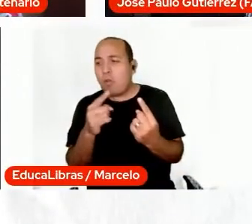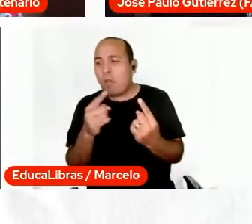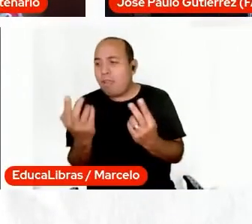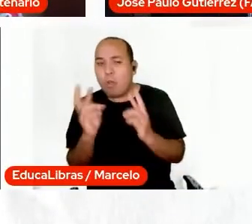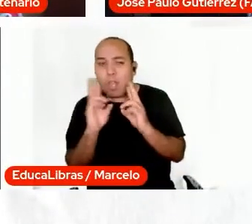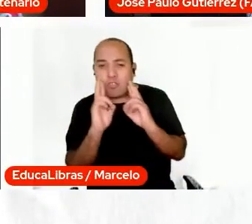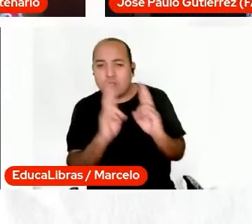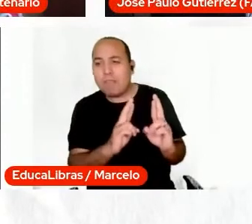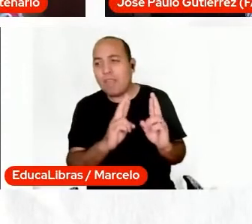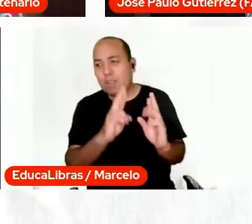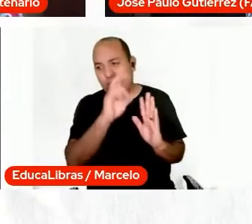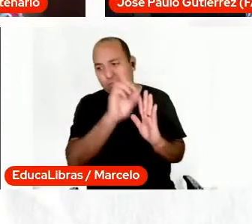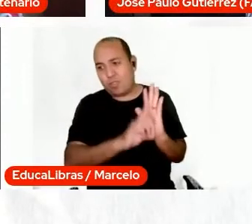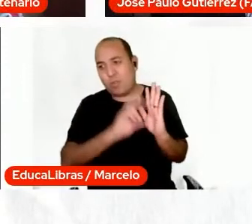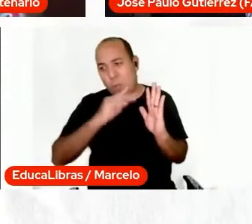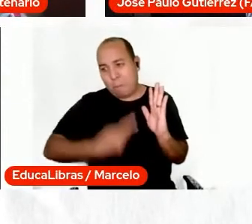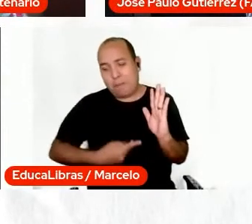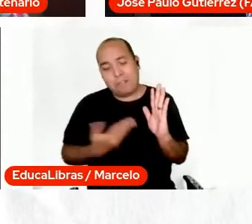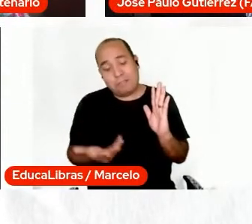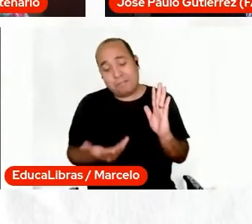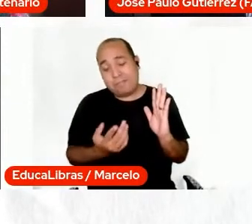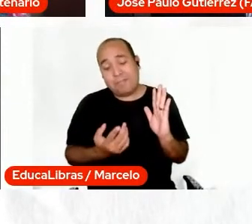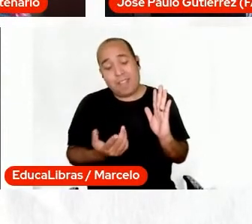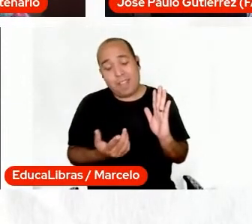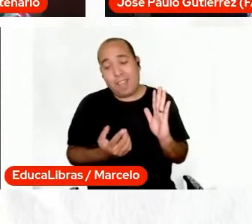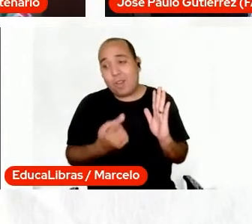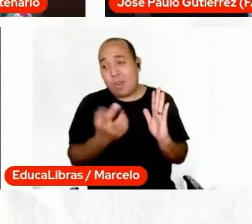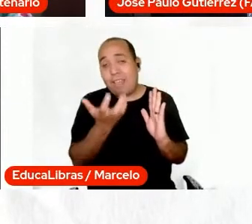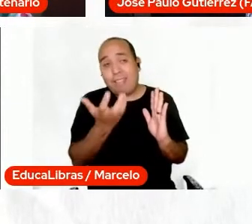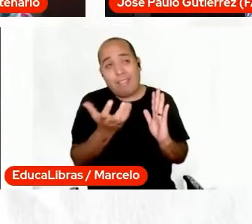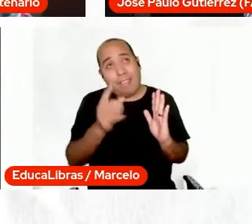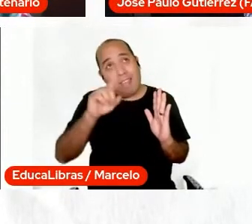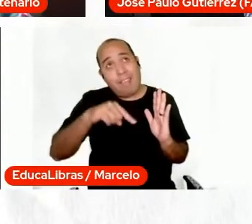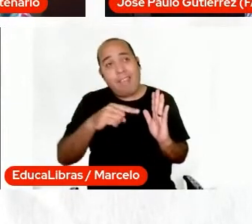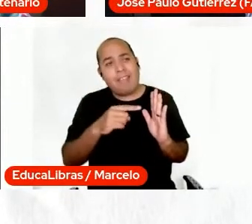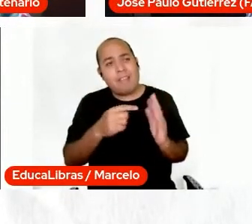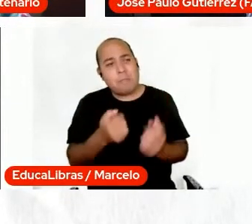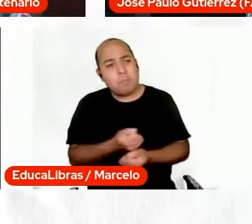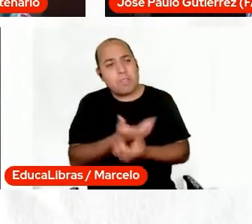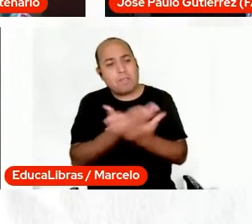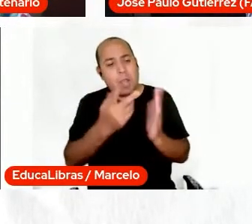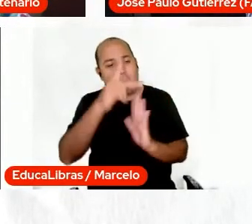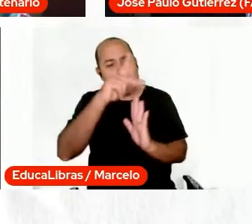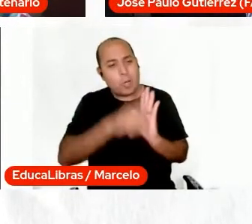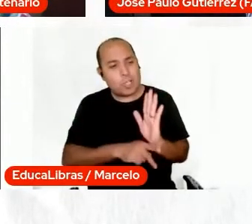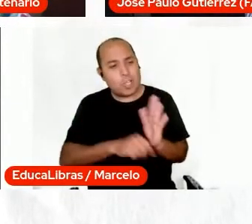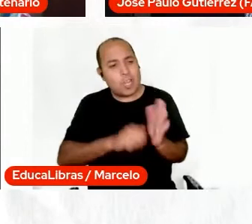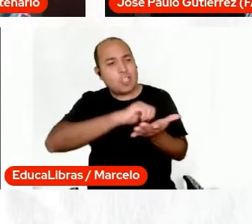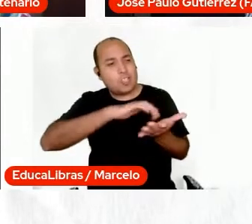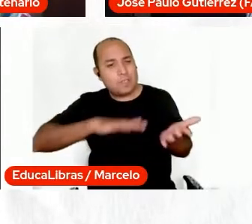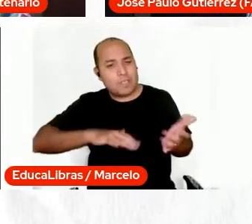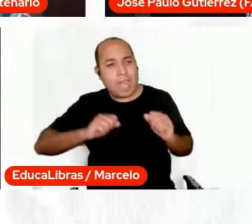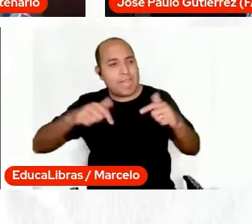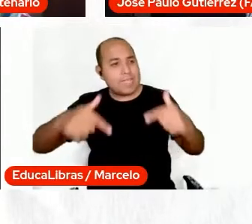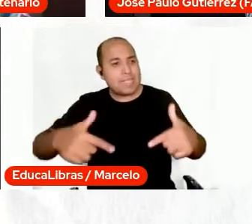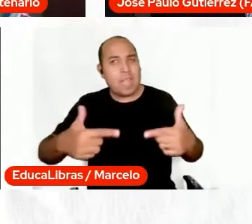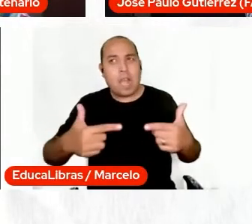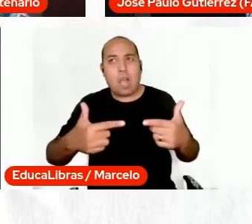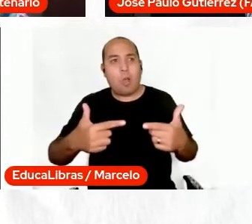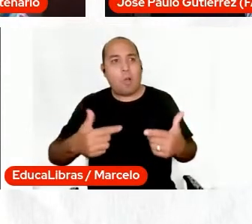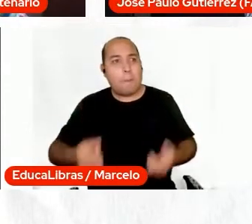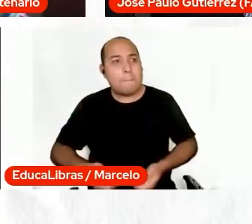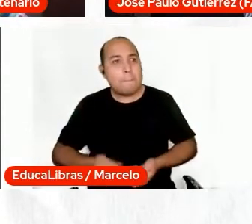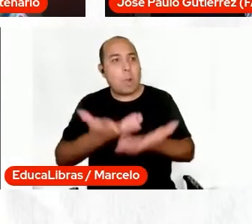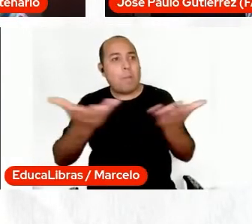humanos, e a ideia realmente é essa, gente, a possibilitar mais e mais projetos, atividades, ações, que tragam esse